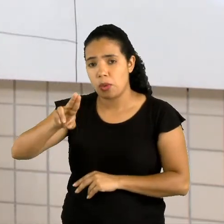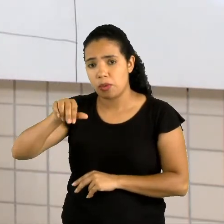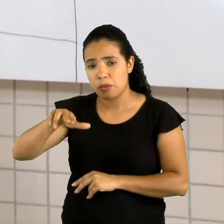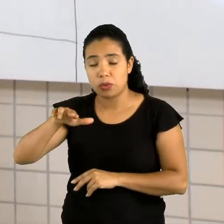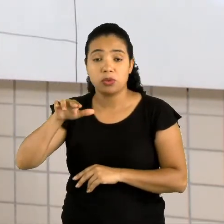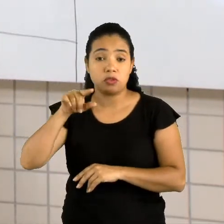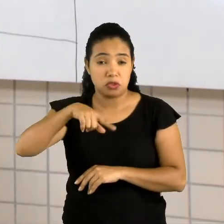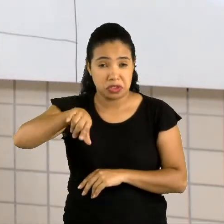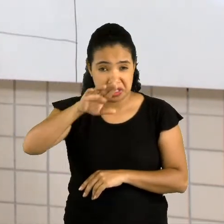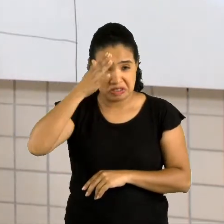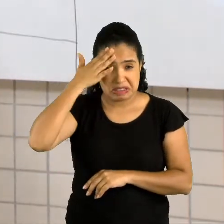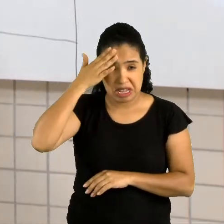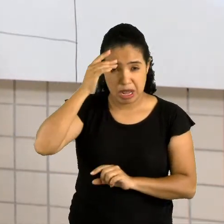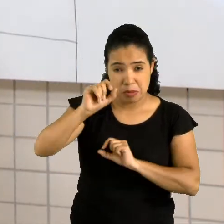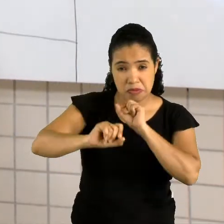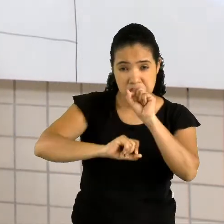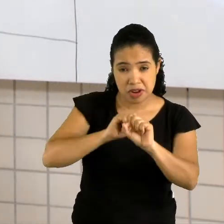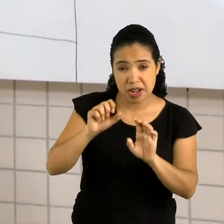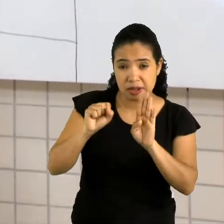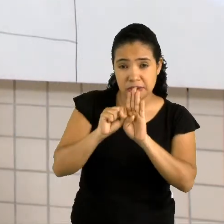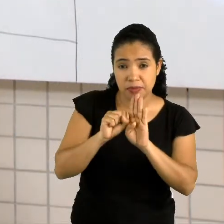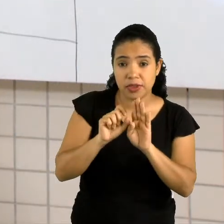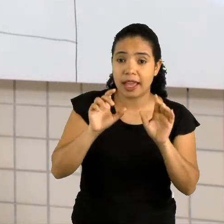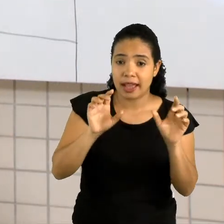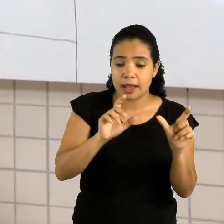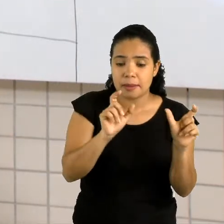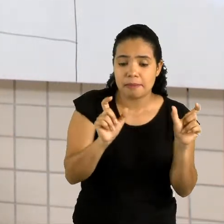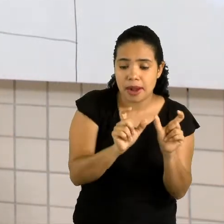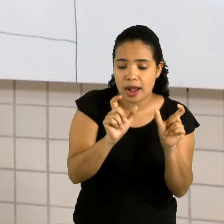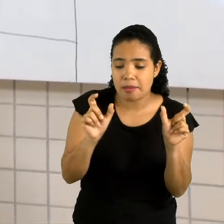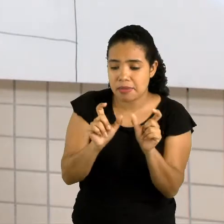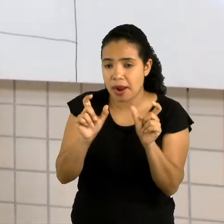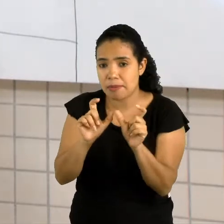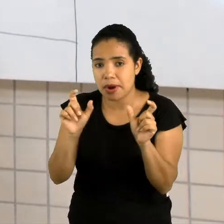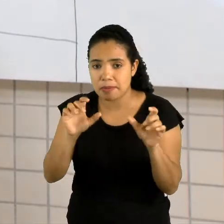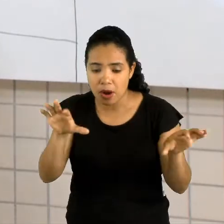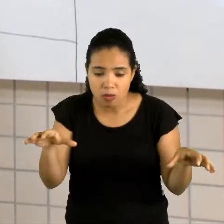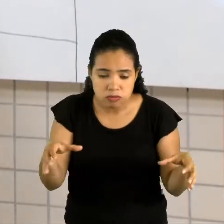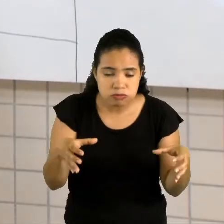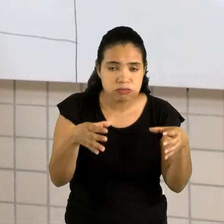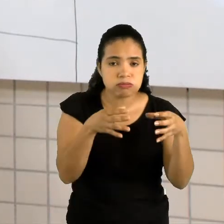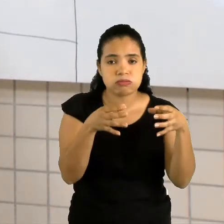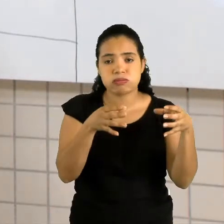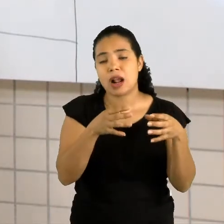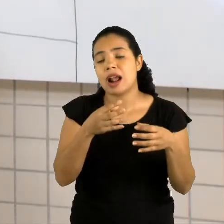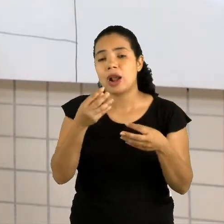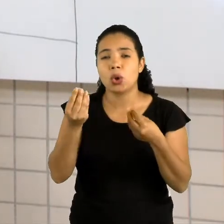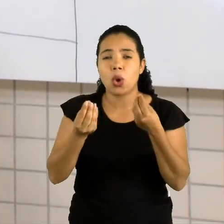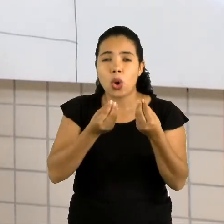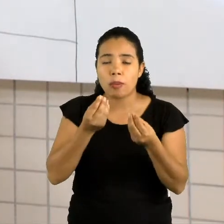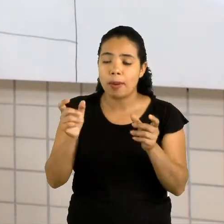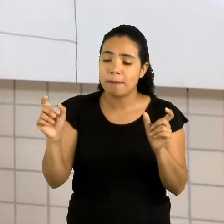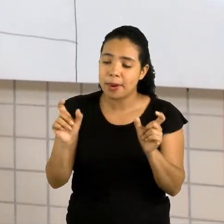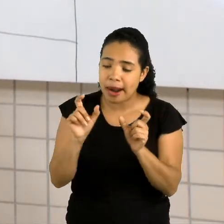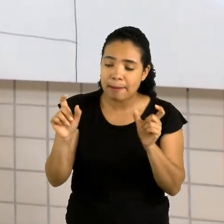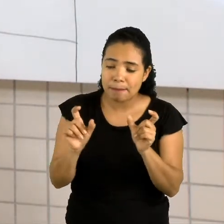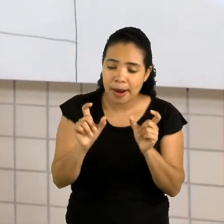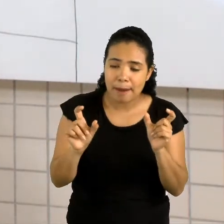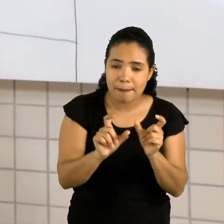substantivo? Gente, são grupos de palavras. É como se a gente pegasse um monte de palavras